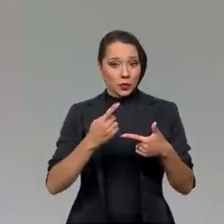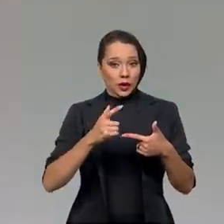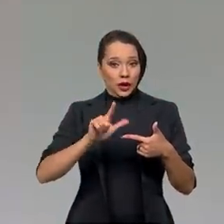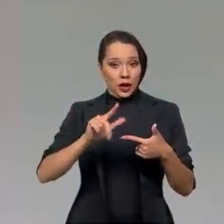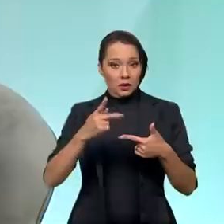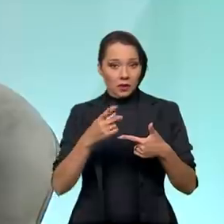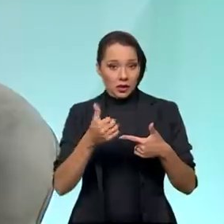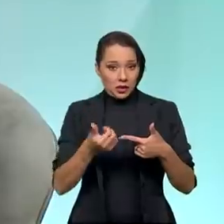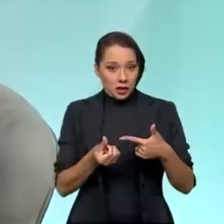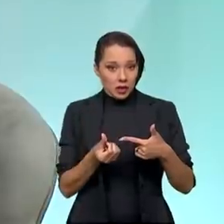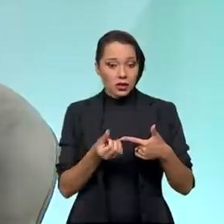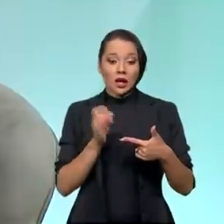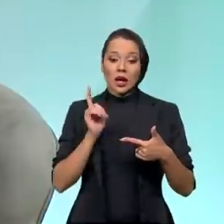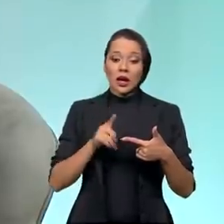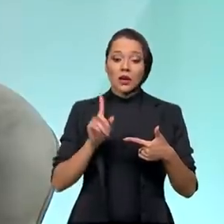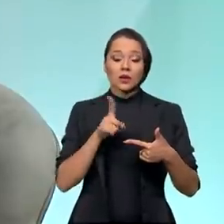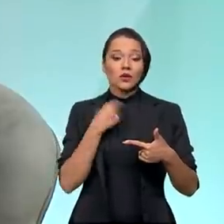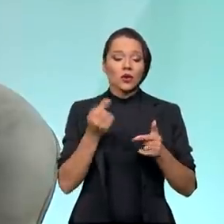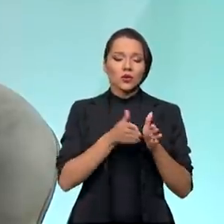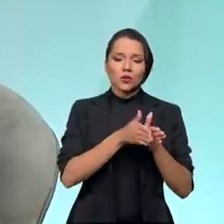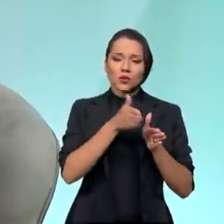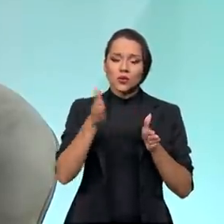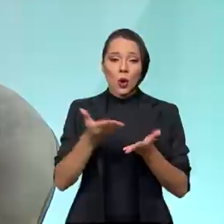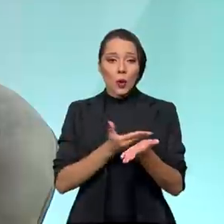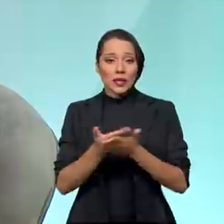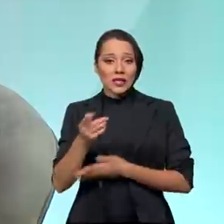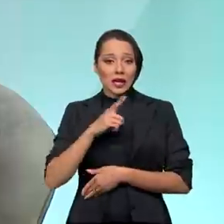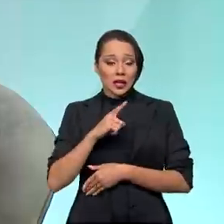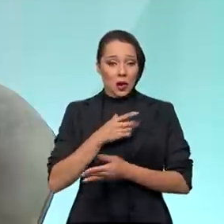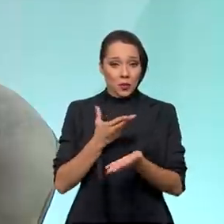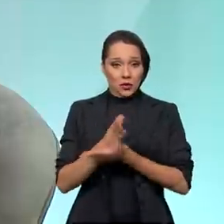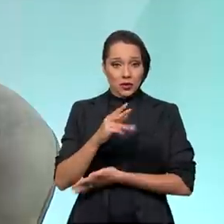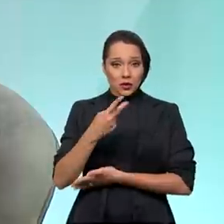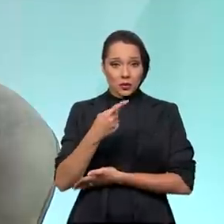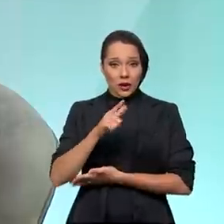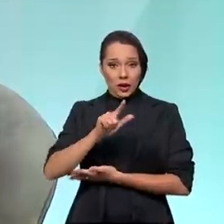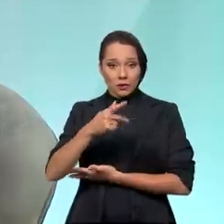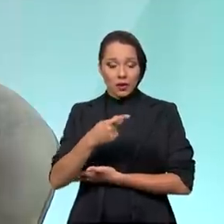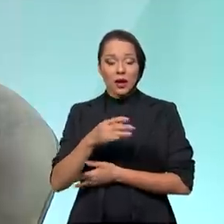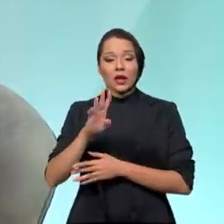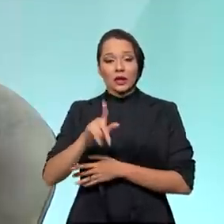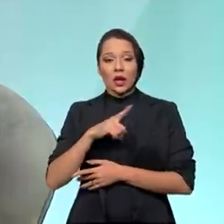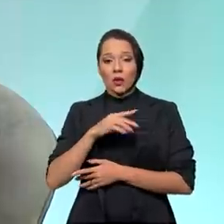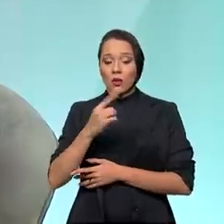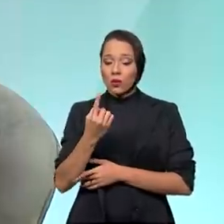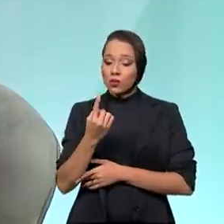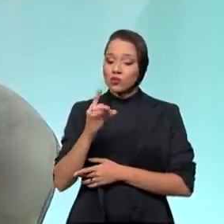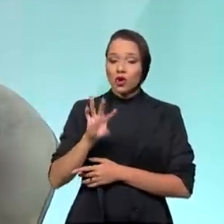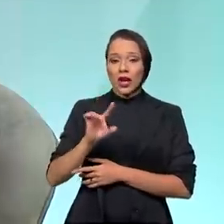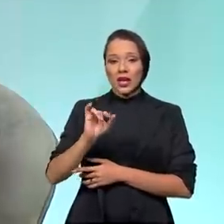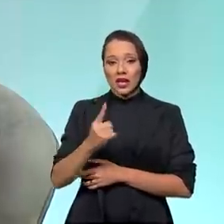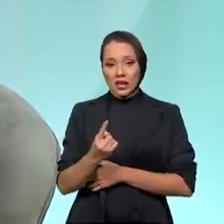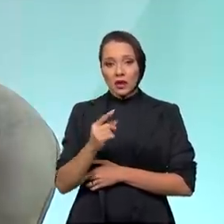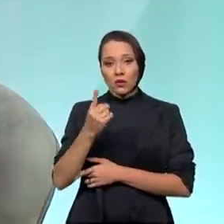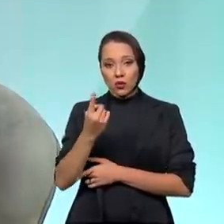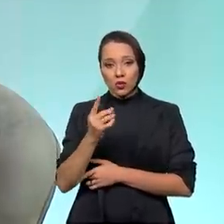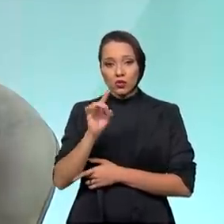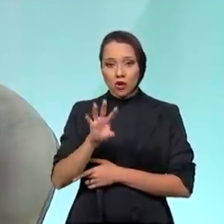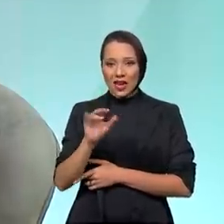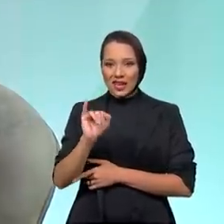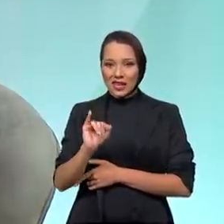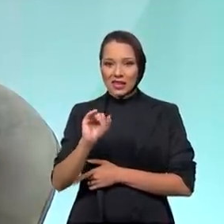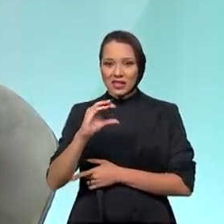-16 é que nós passaremos a ter, com a aprovação do PLP, um ICMS único, o valor único de